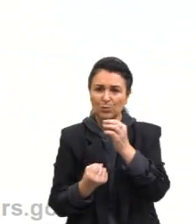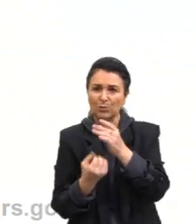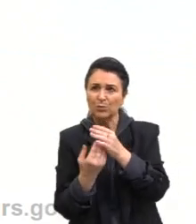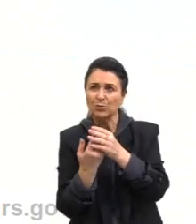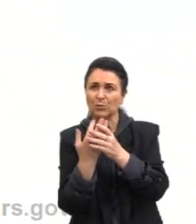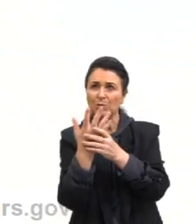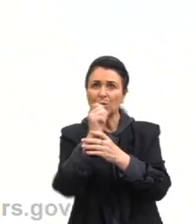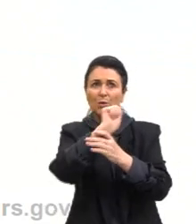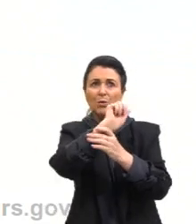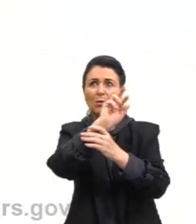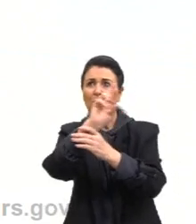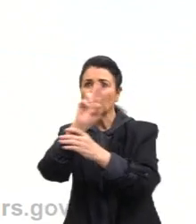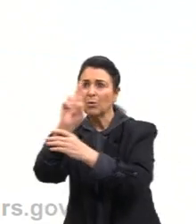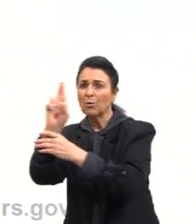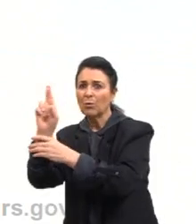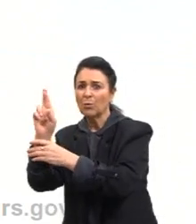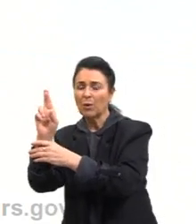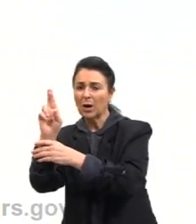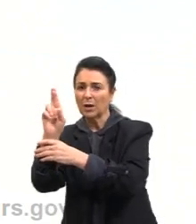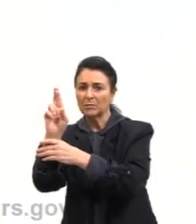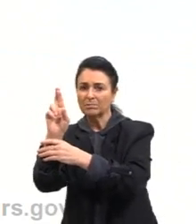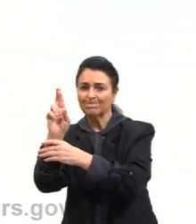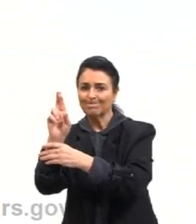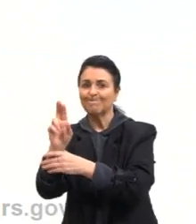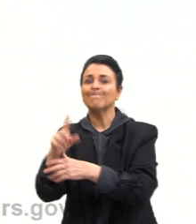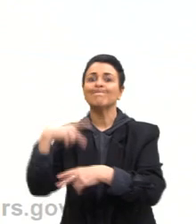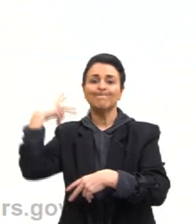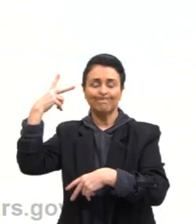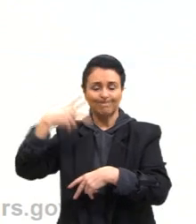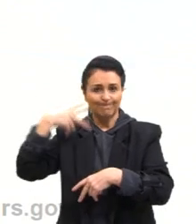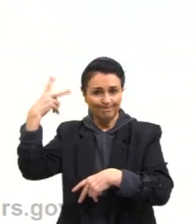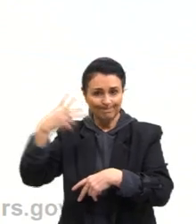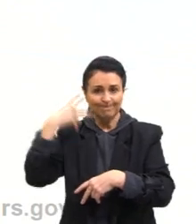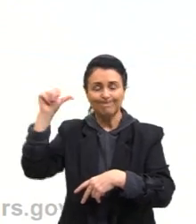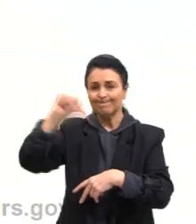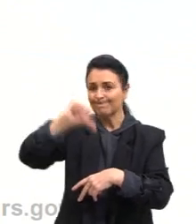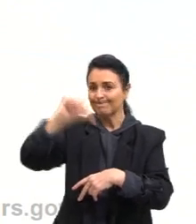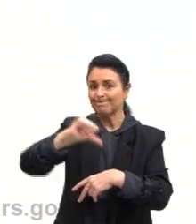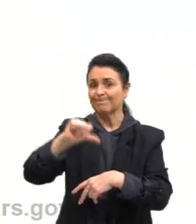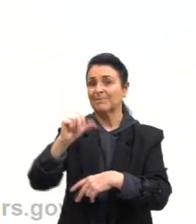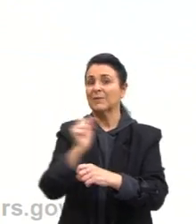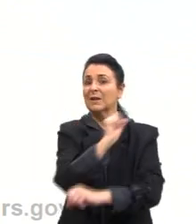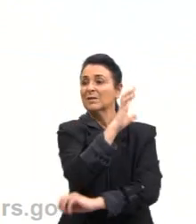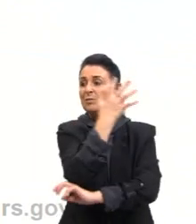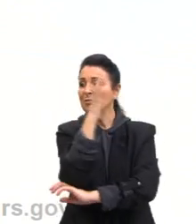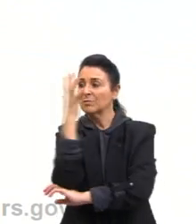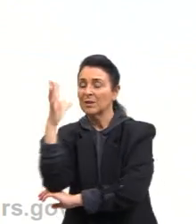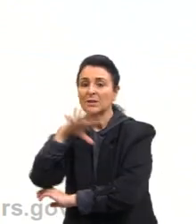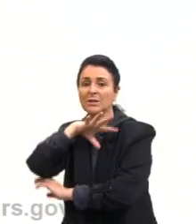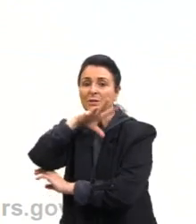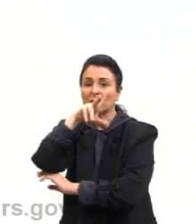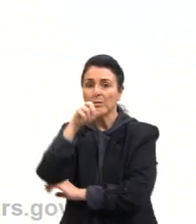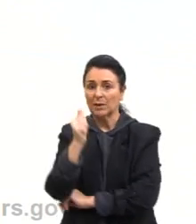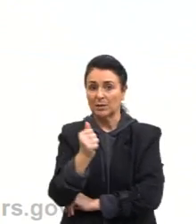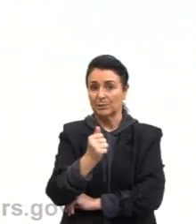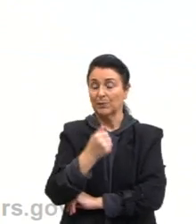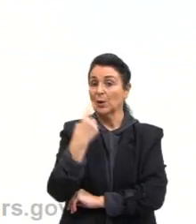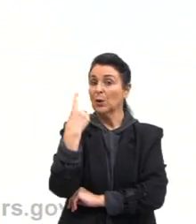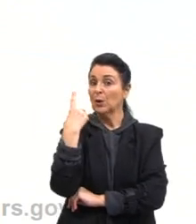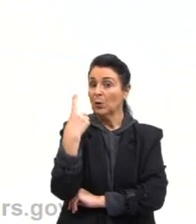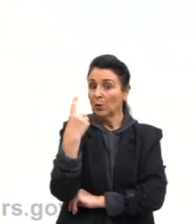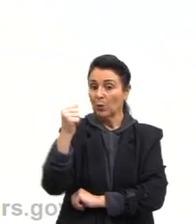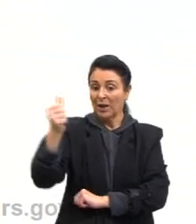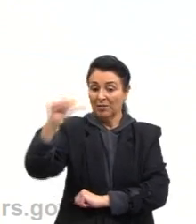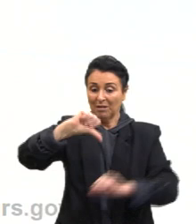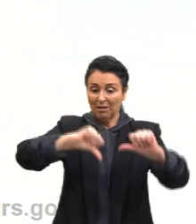de suas chaminés, poluentes prejudiciais às plantas e aos animais. Um desses poluentes reage quando